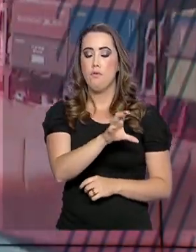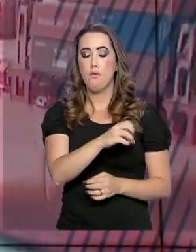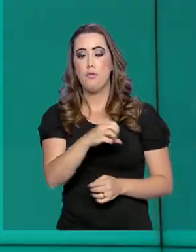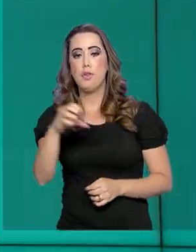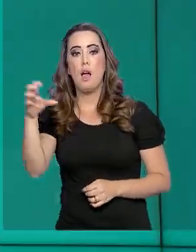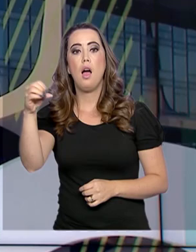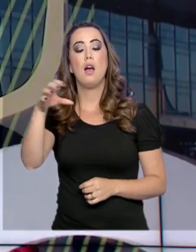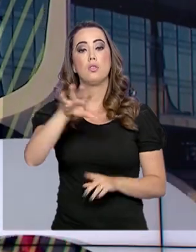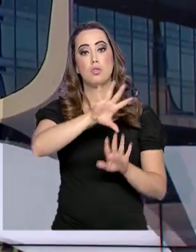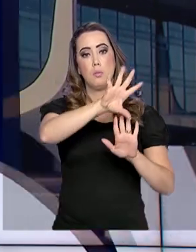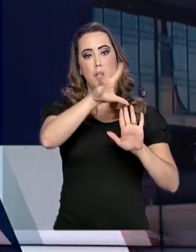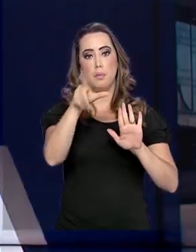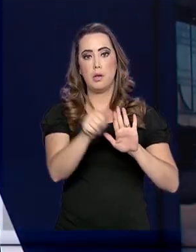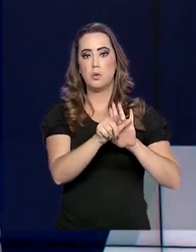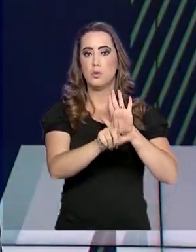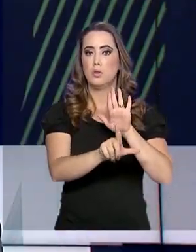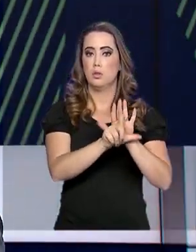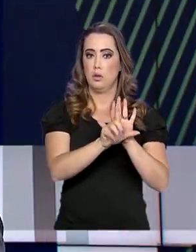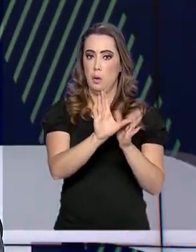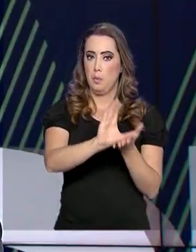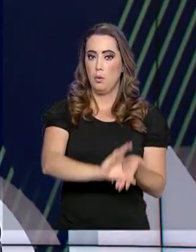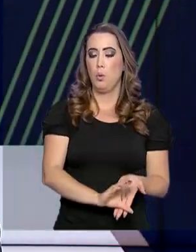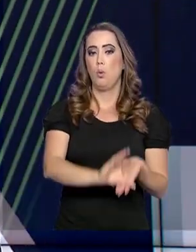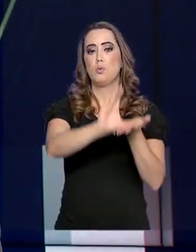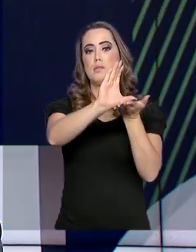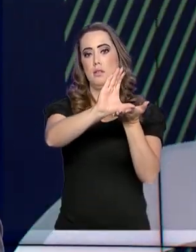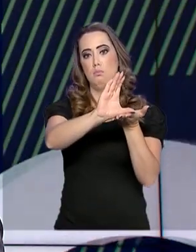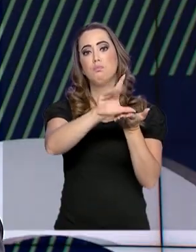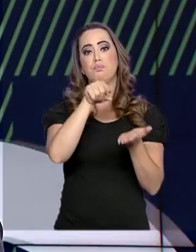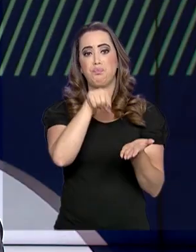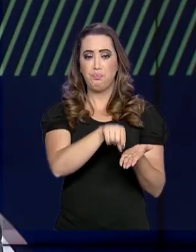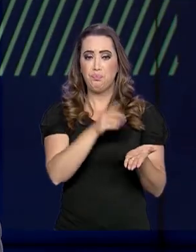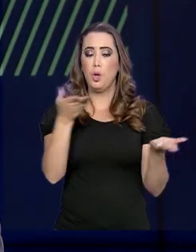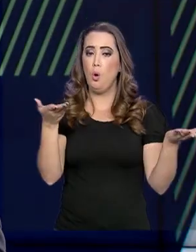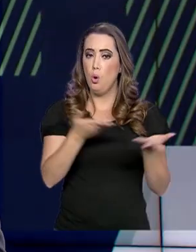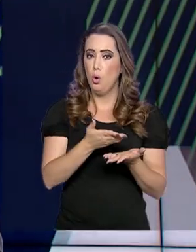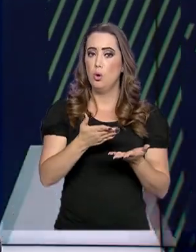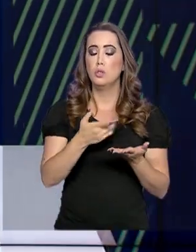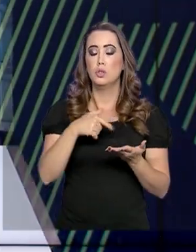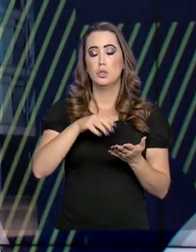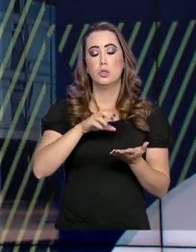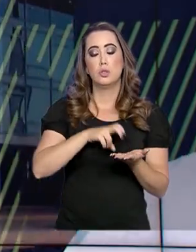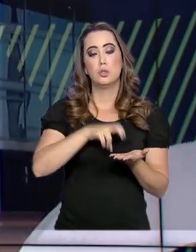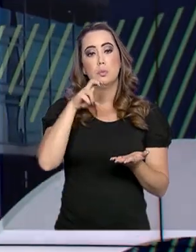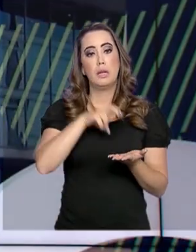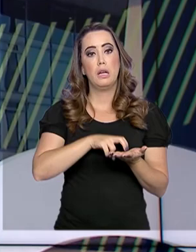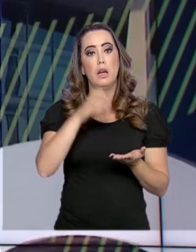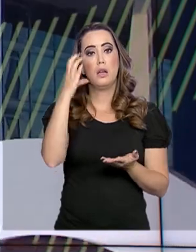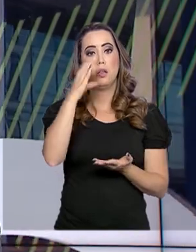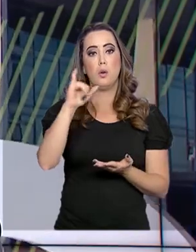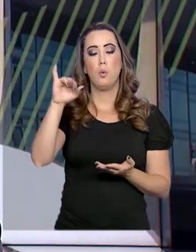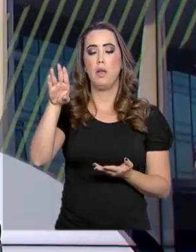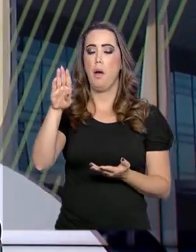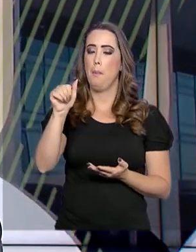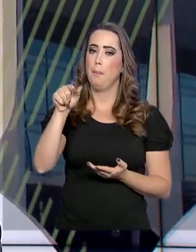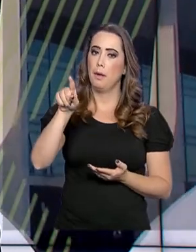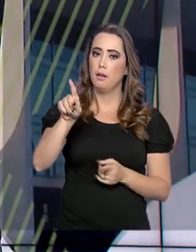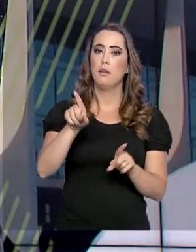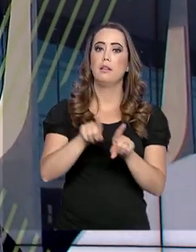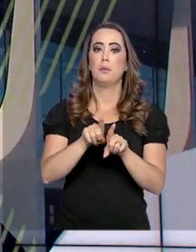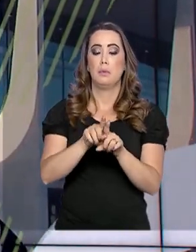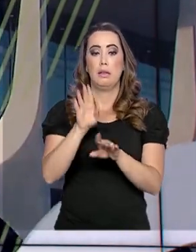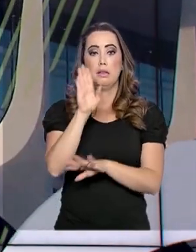planejamento das ações do Conselho da Amazônia. Hoje pela manhã ele esteve em Cuiabá e agora à tarde cumpre a agenda em Porto Velho.